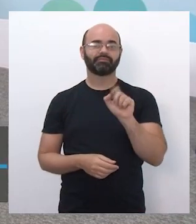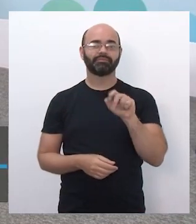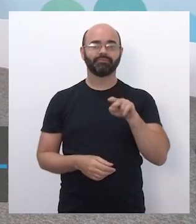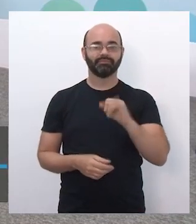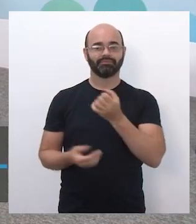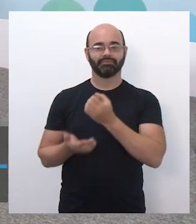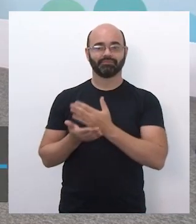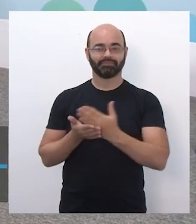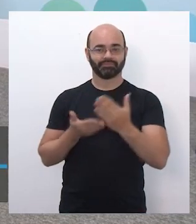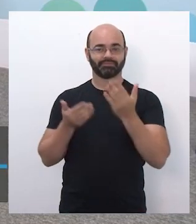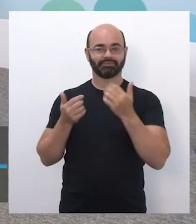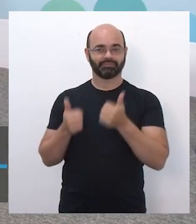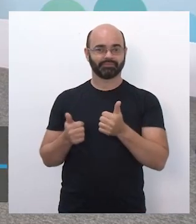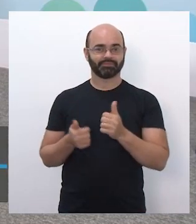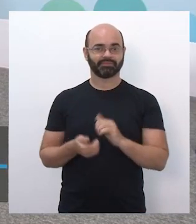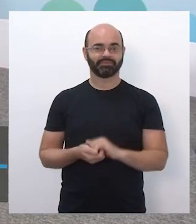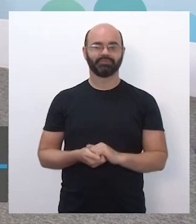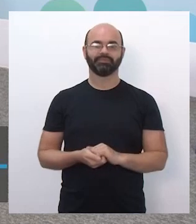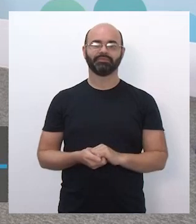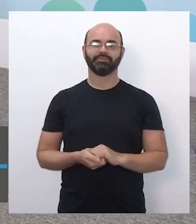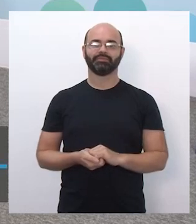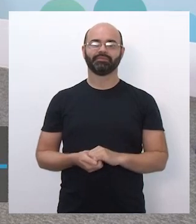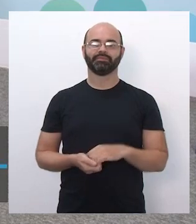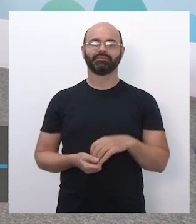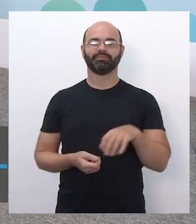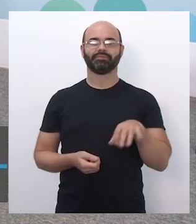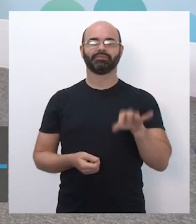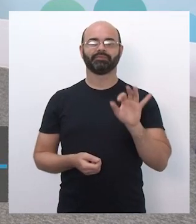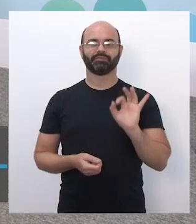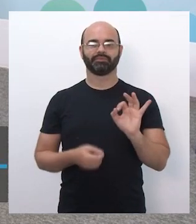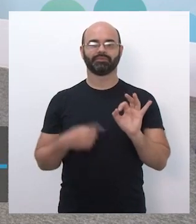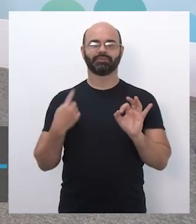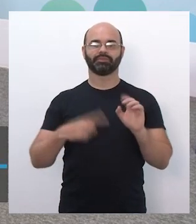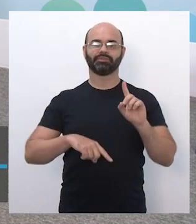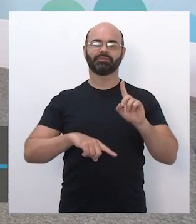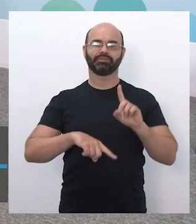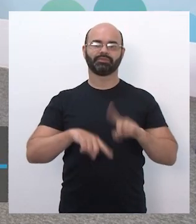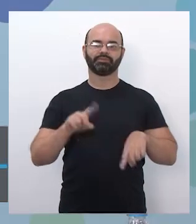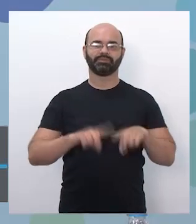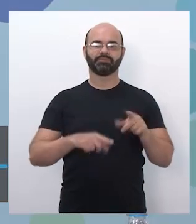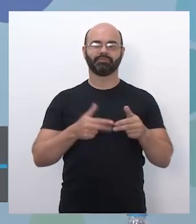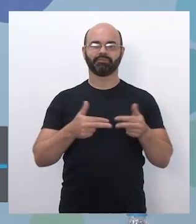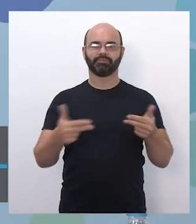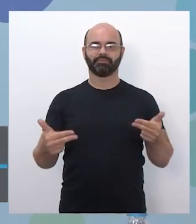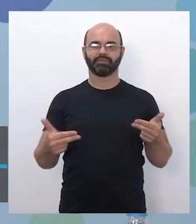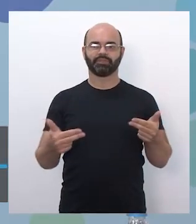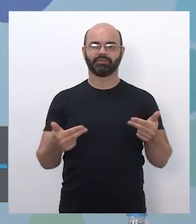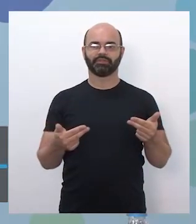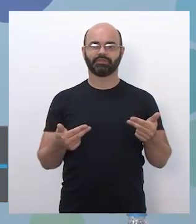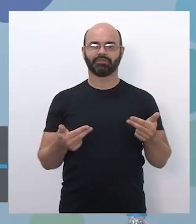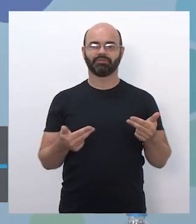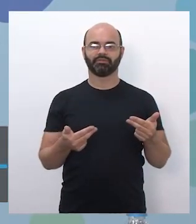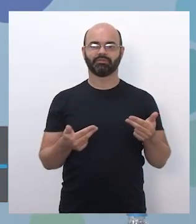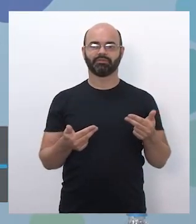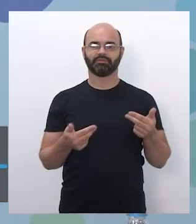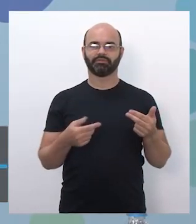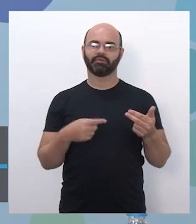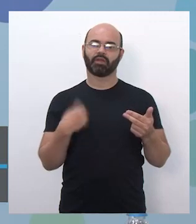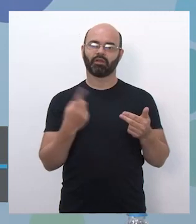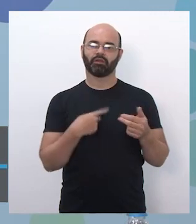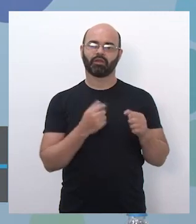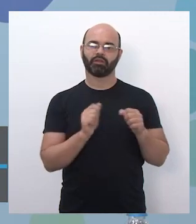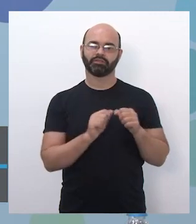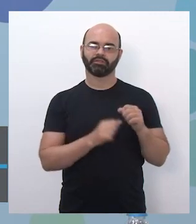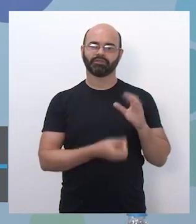Perfeito. A gente tem aqui um material de projeção que a gente construiu para